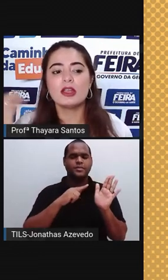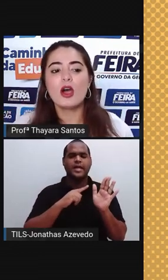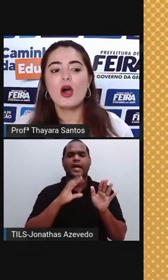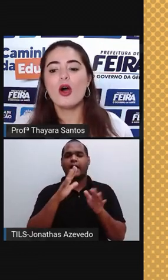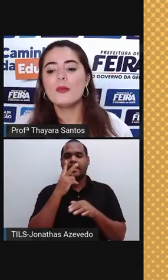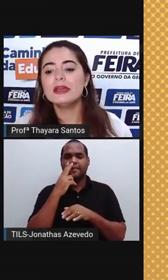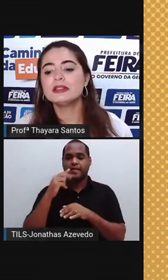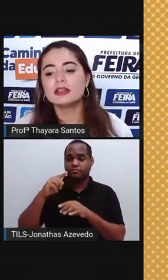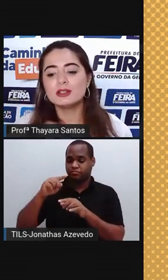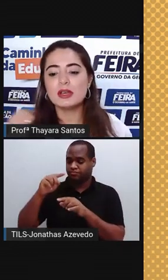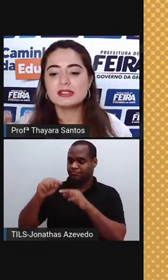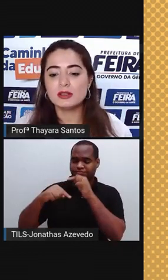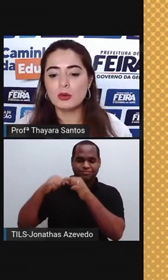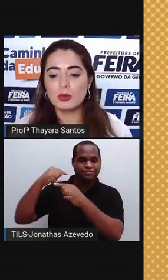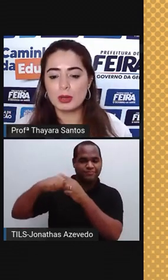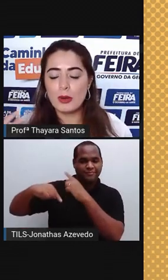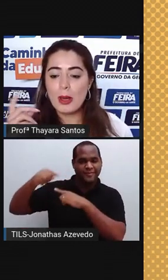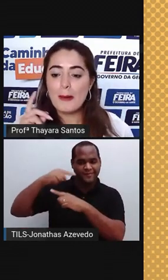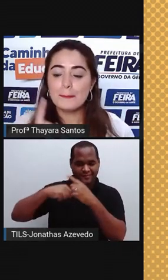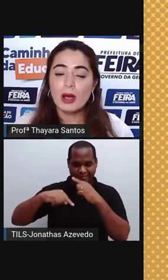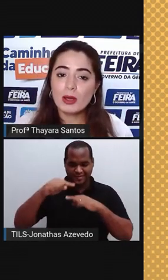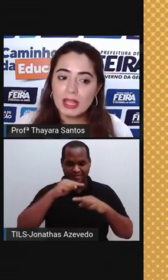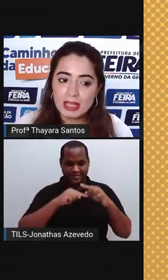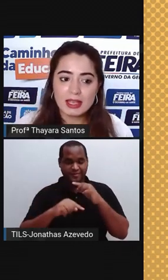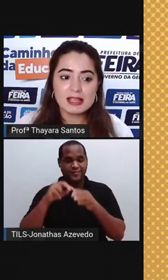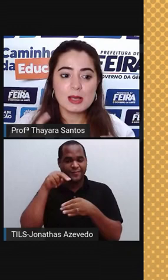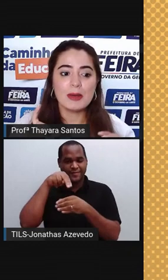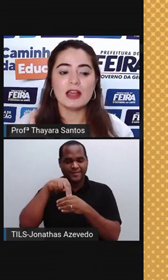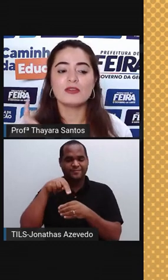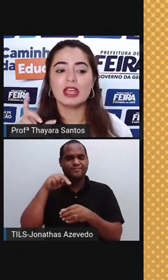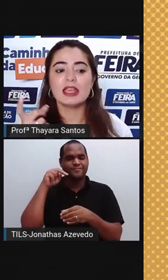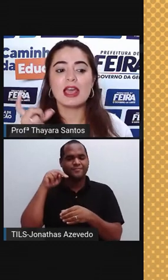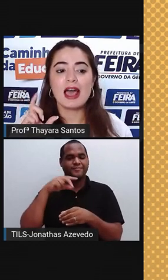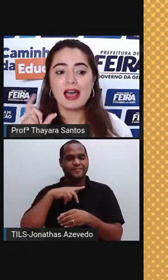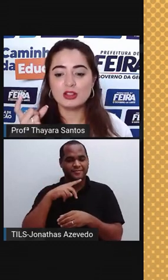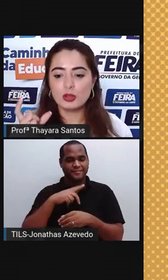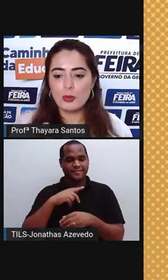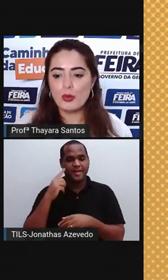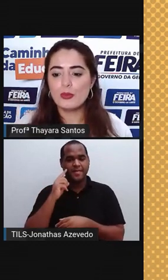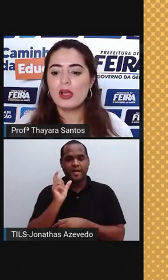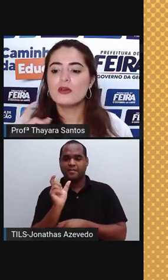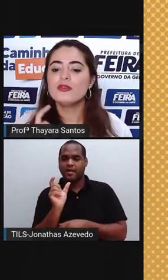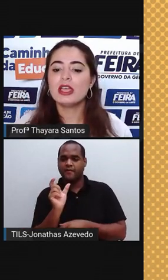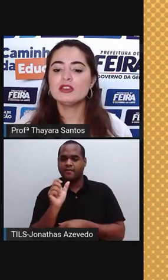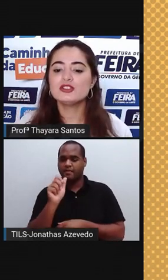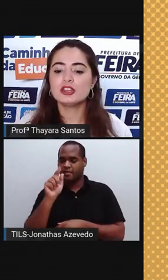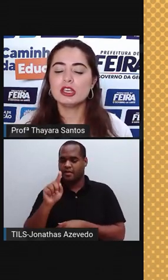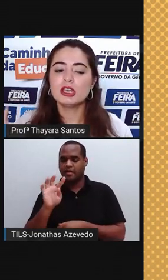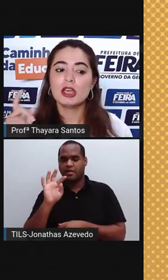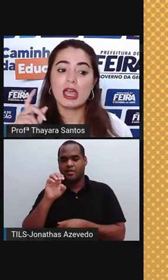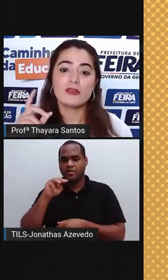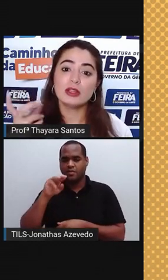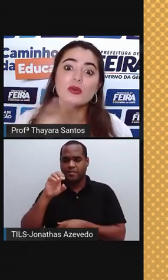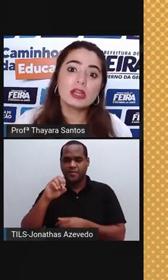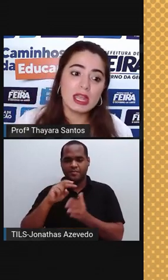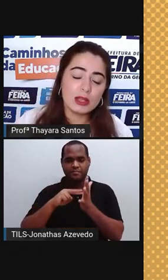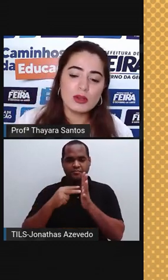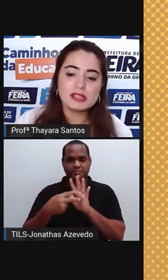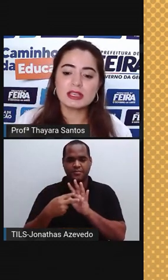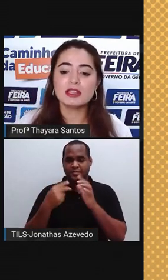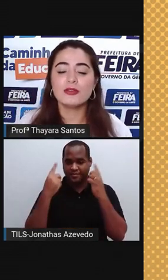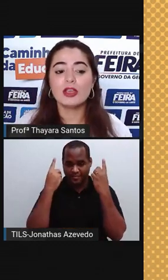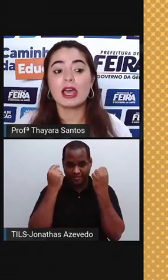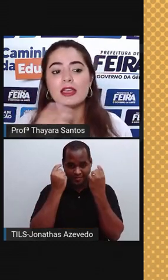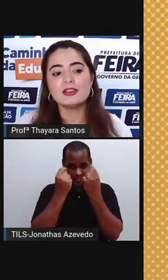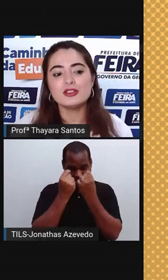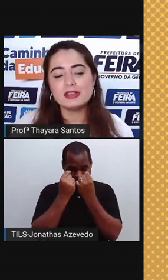ficam ali orbitando esse núcleo. Porém, essa palavrinha aí, átomo, vem do grego